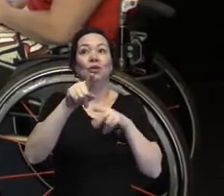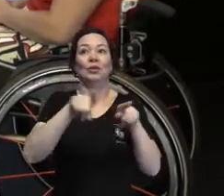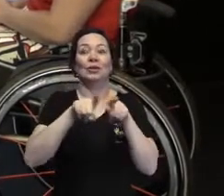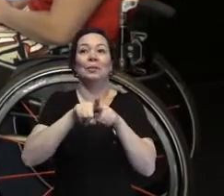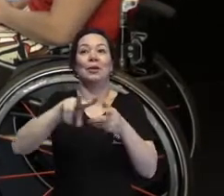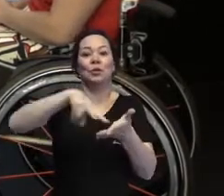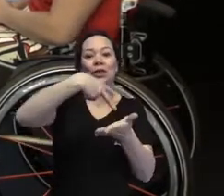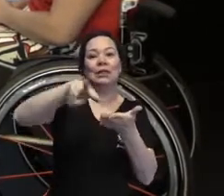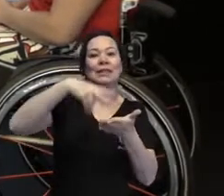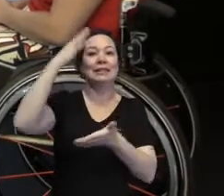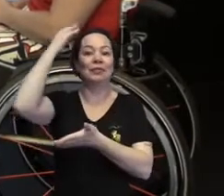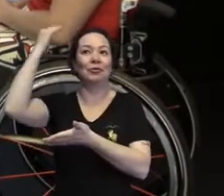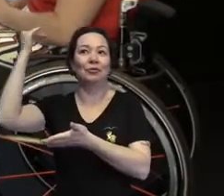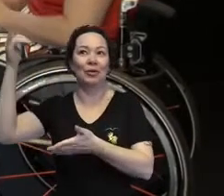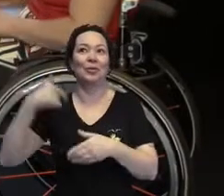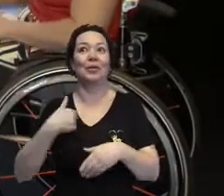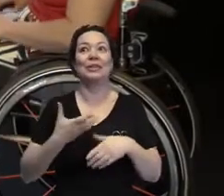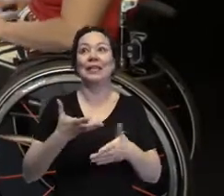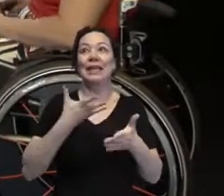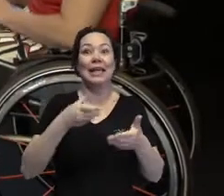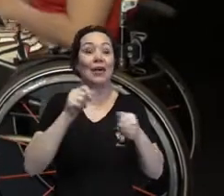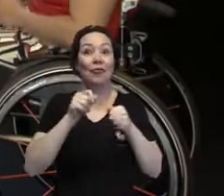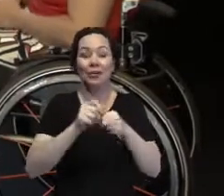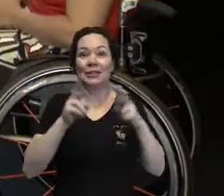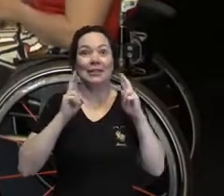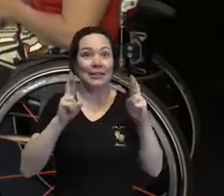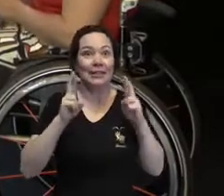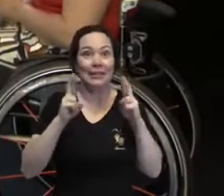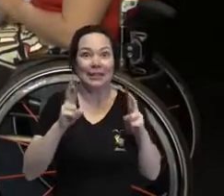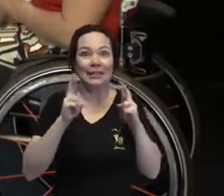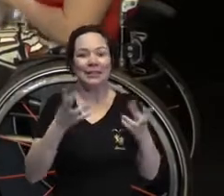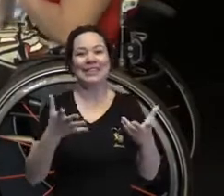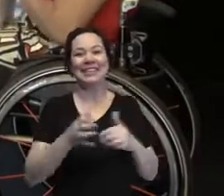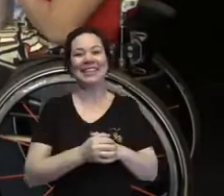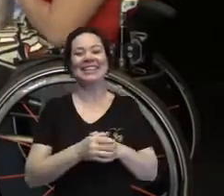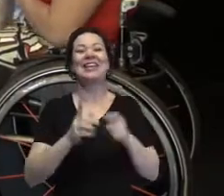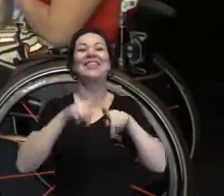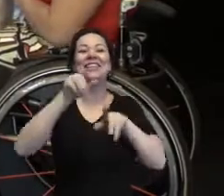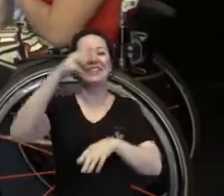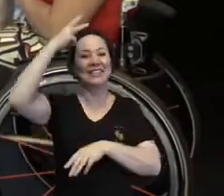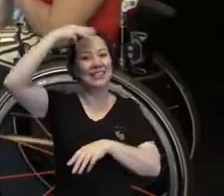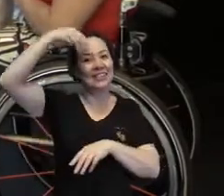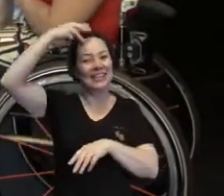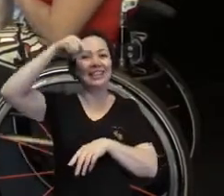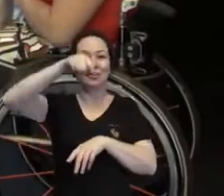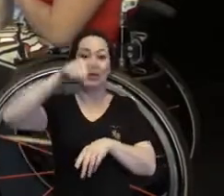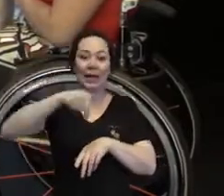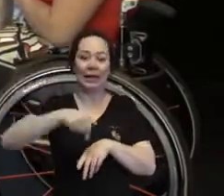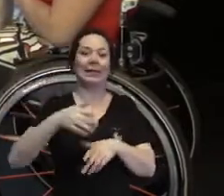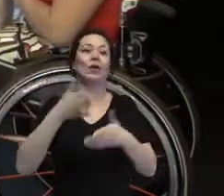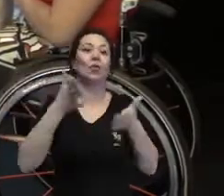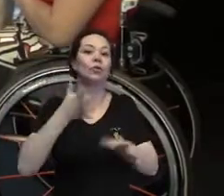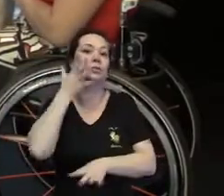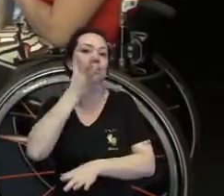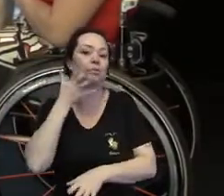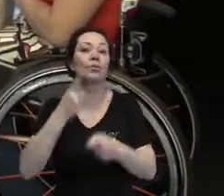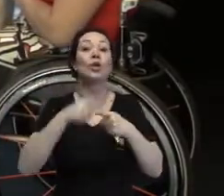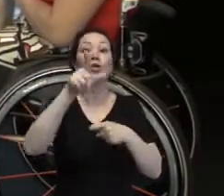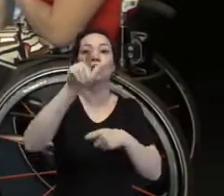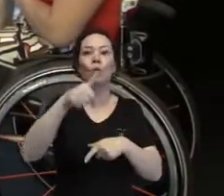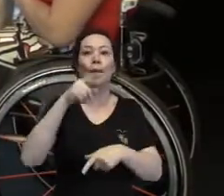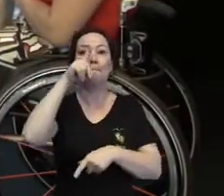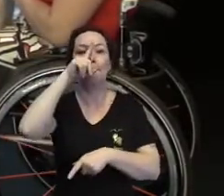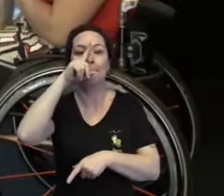Famosos, viu? Nossa Senhora, eu fiz muita torcida por você. E, Mariana, você está aqui nesse painel, porque você é uma mulher